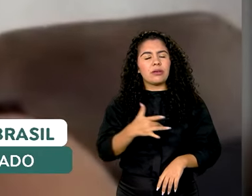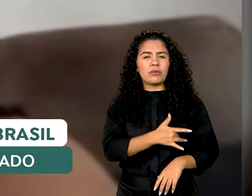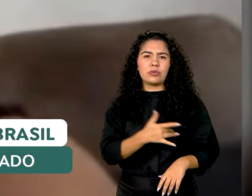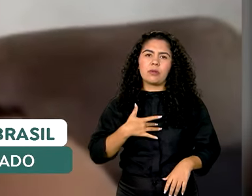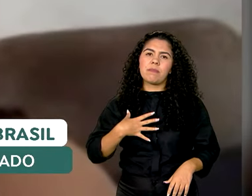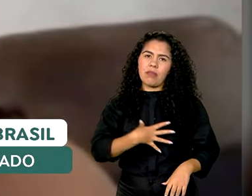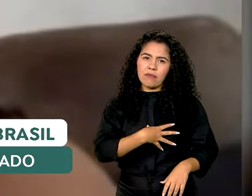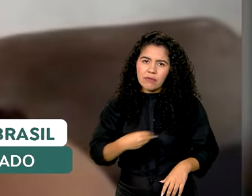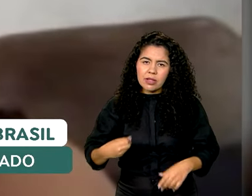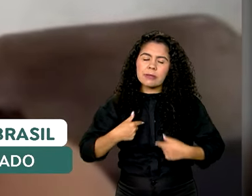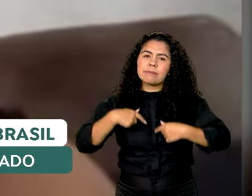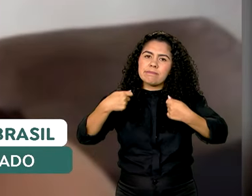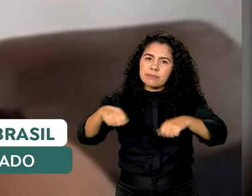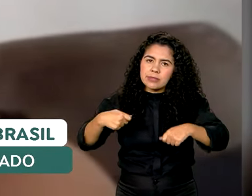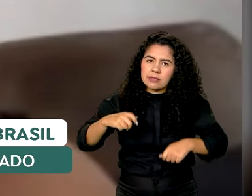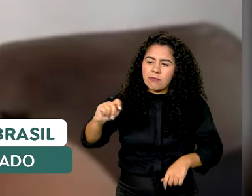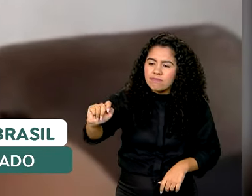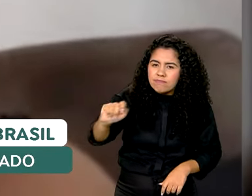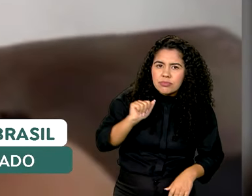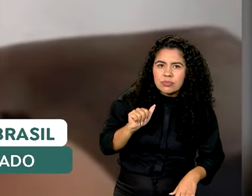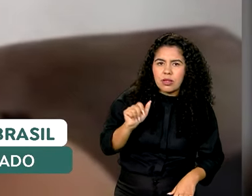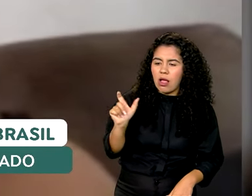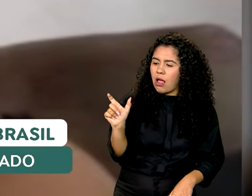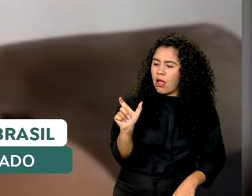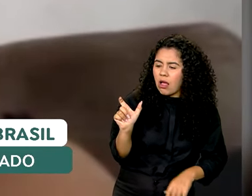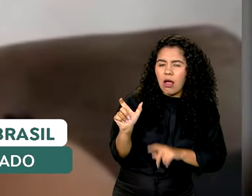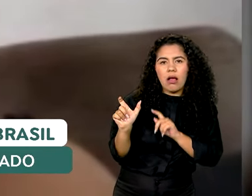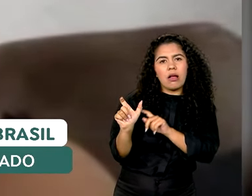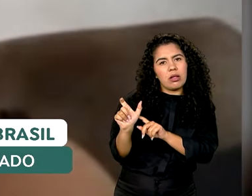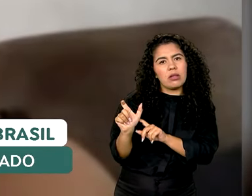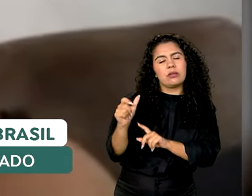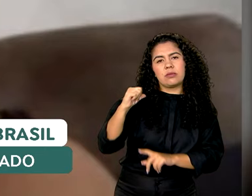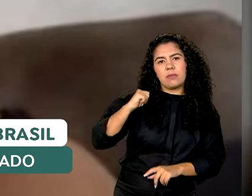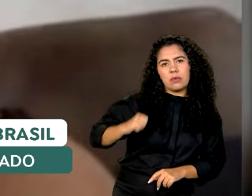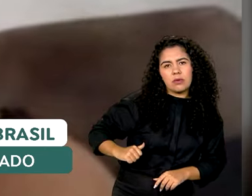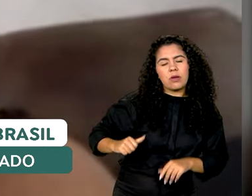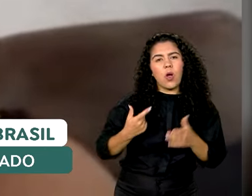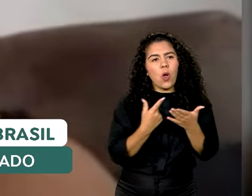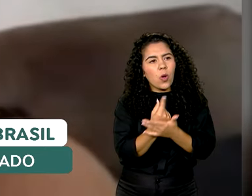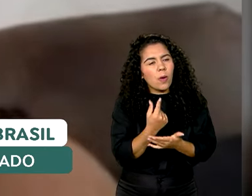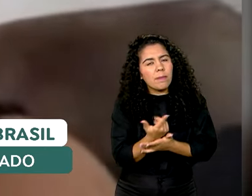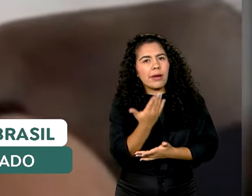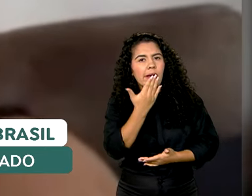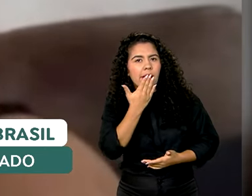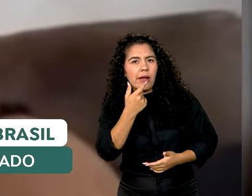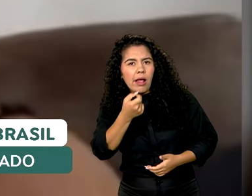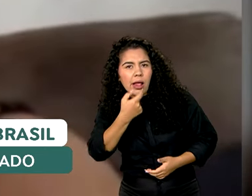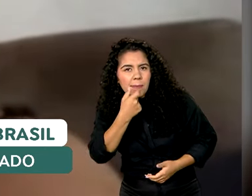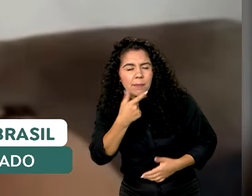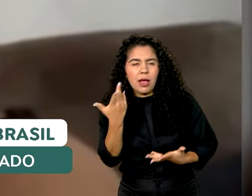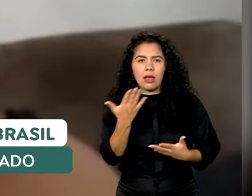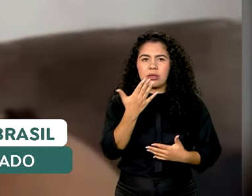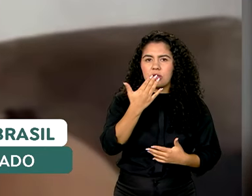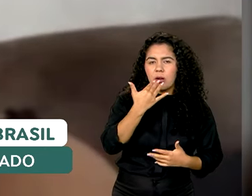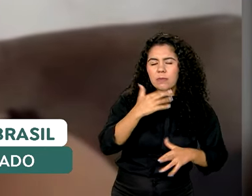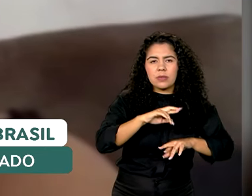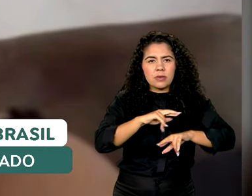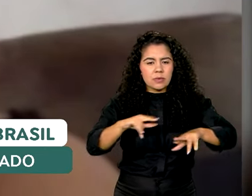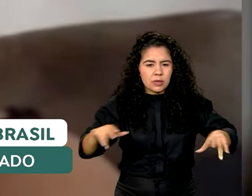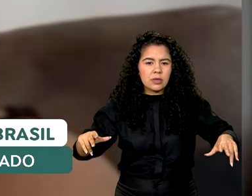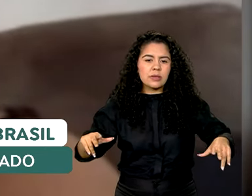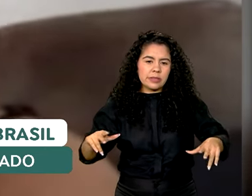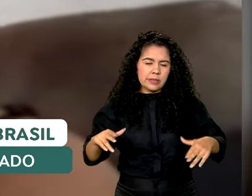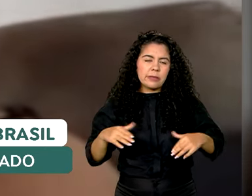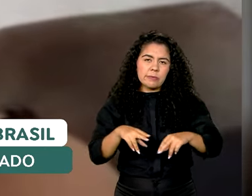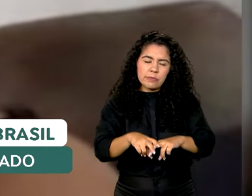Por isso que eu precisei do auxílio, para poder me ajudar, eu comprar os remédios, comprar a alimentação. Então foi por qual motivo eu